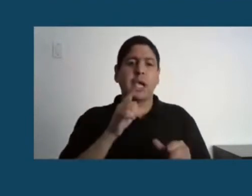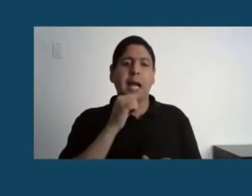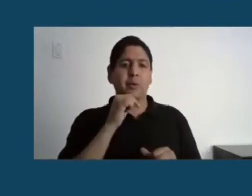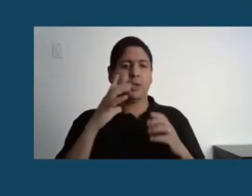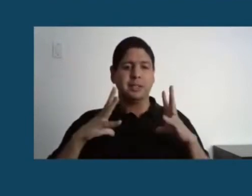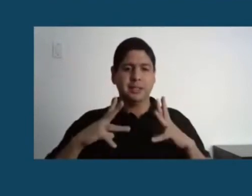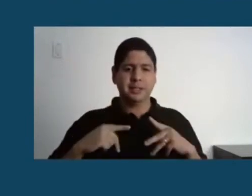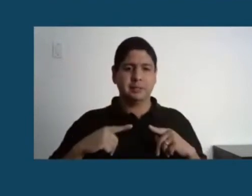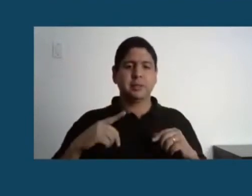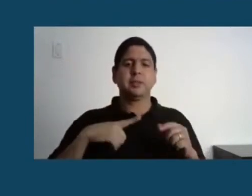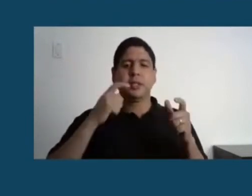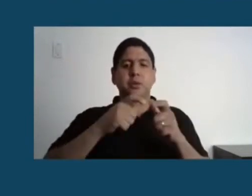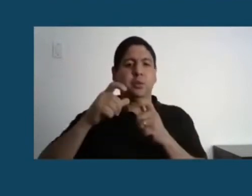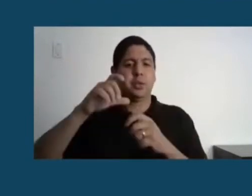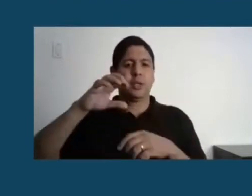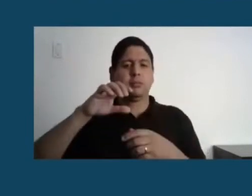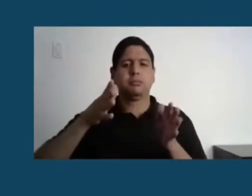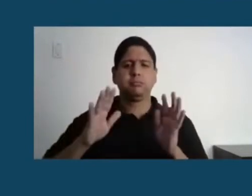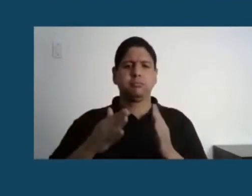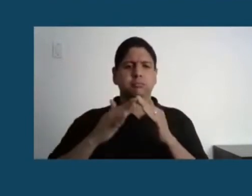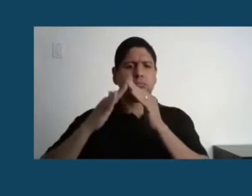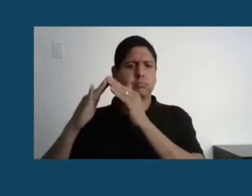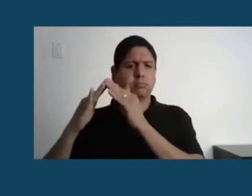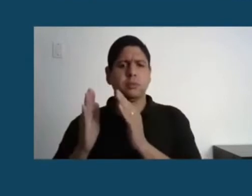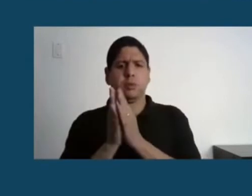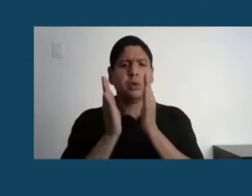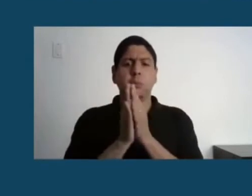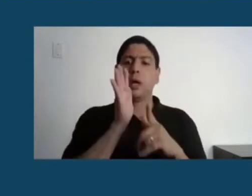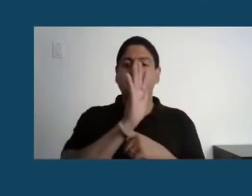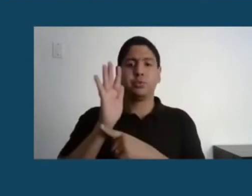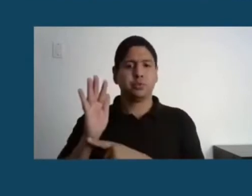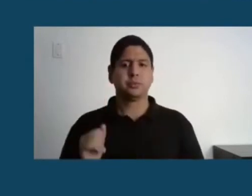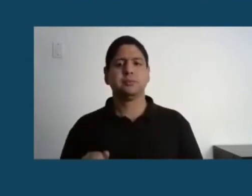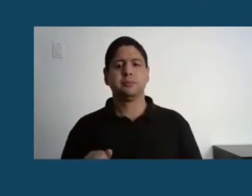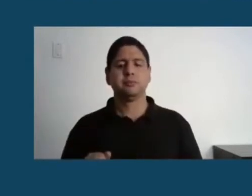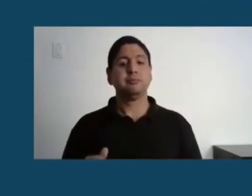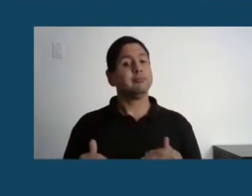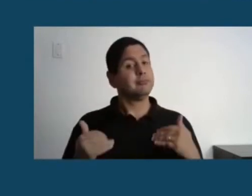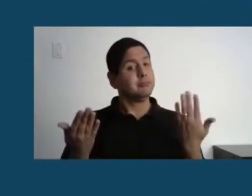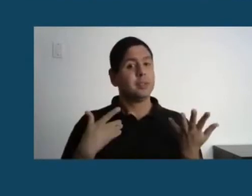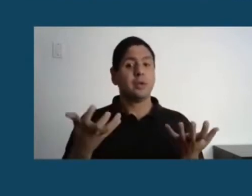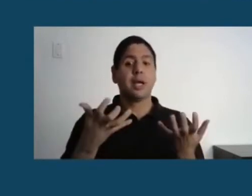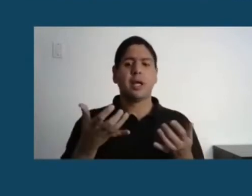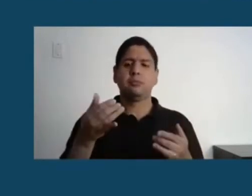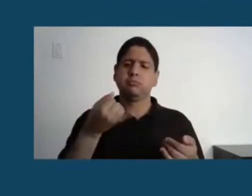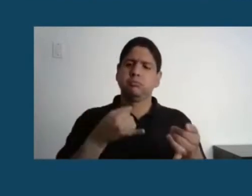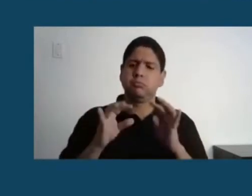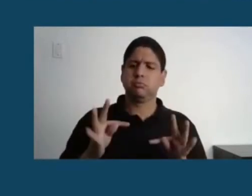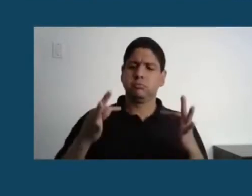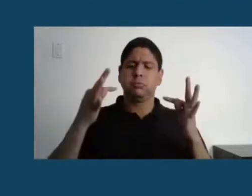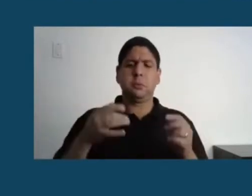necessitadas. Espero que esse laboratório continue tendo verba para trabalhar. Então, o nosso